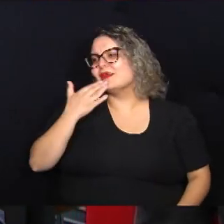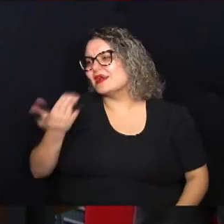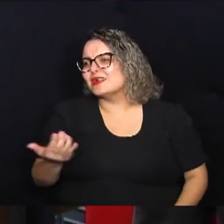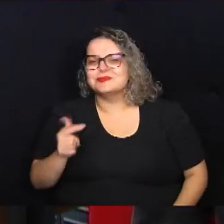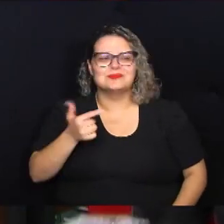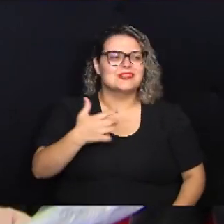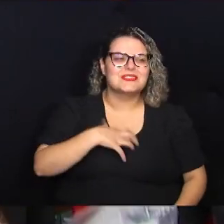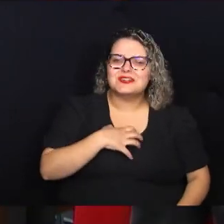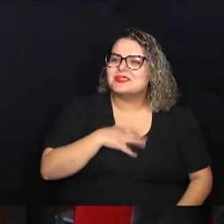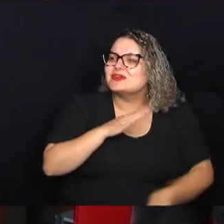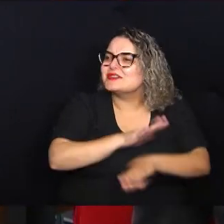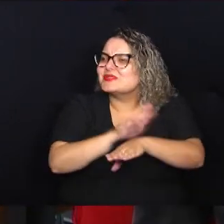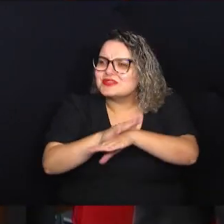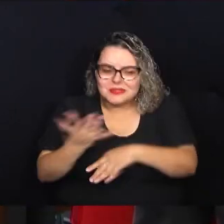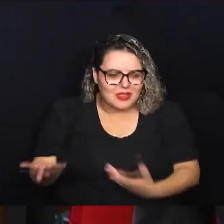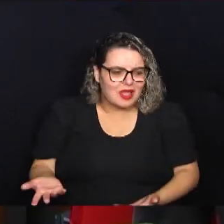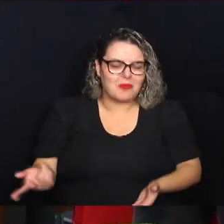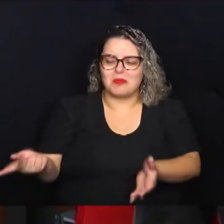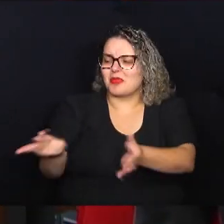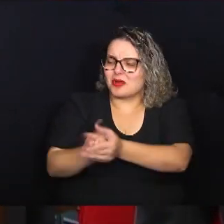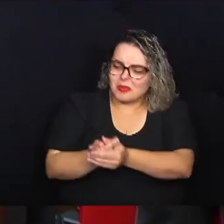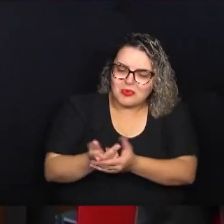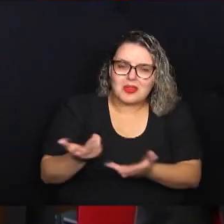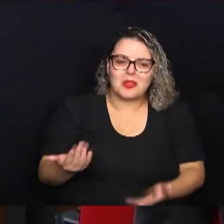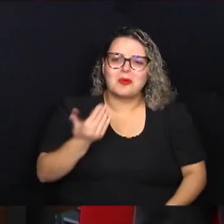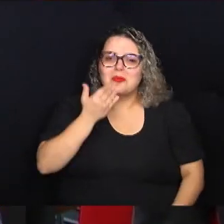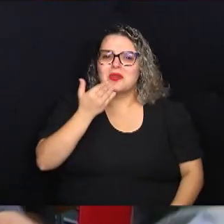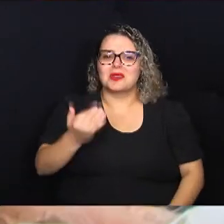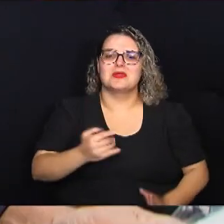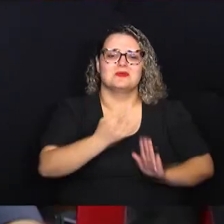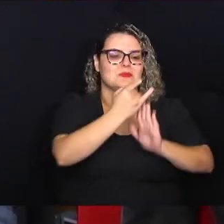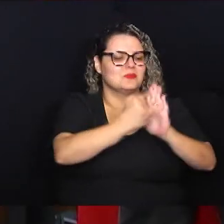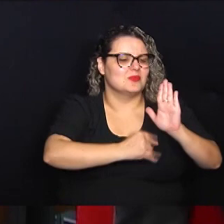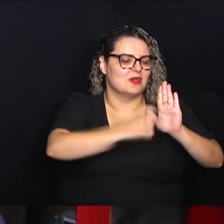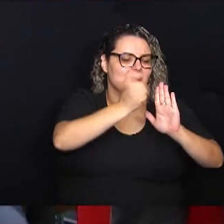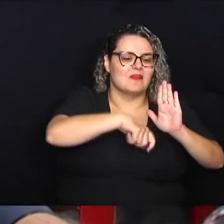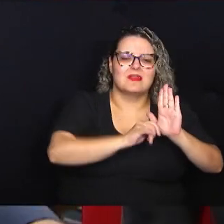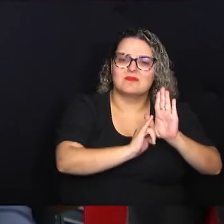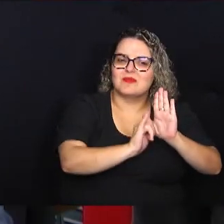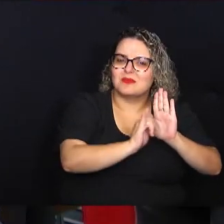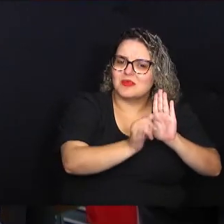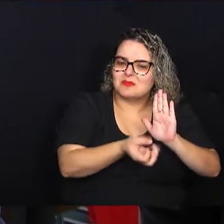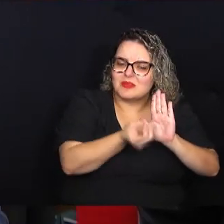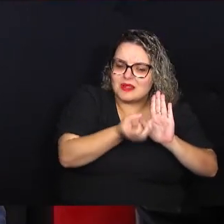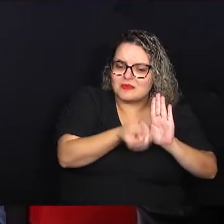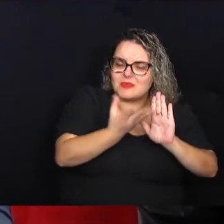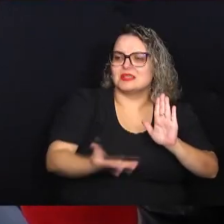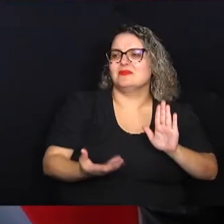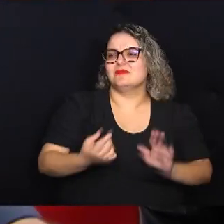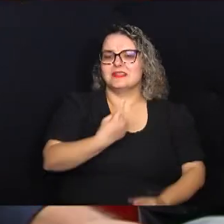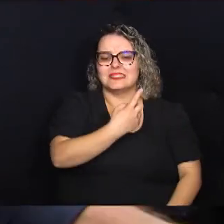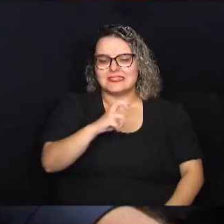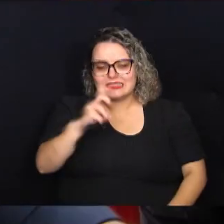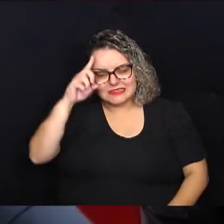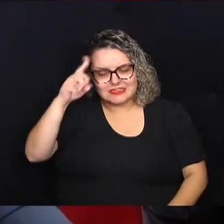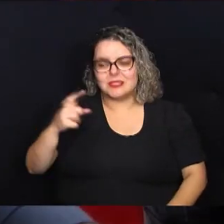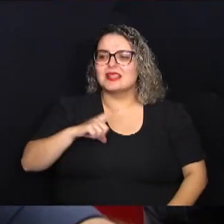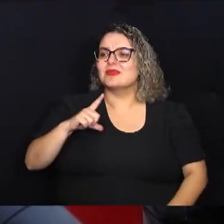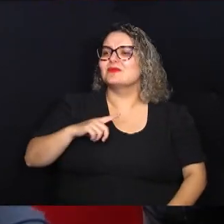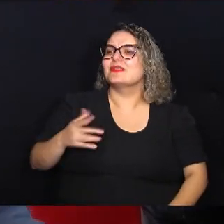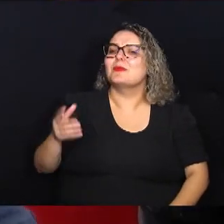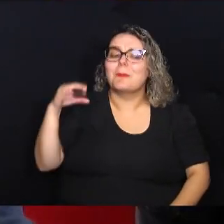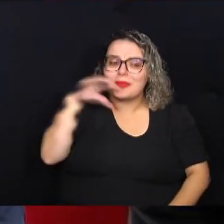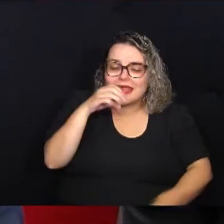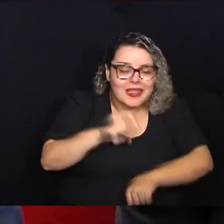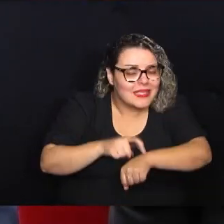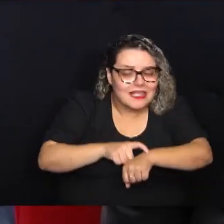jeito de ajudar, eu protocolei um pedido de ficha de informação, faz 15 dias, eu estou com urgência disso, dá para você ajudar a